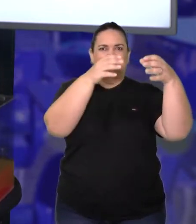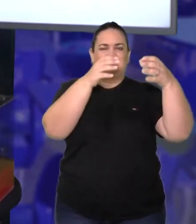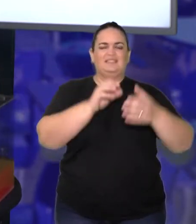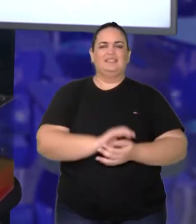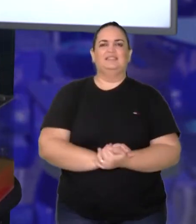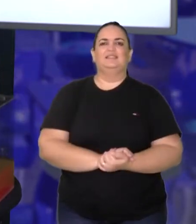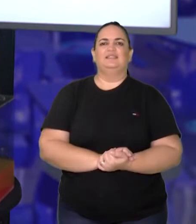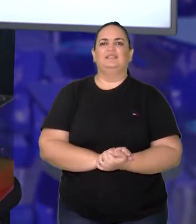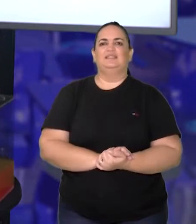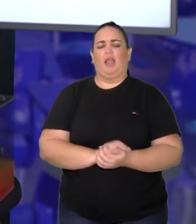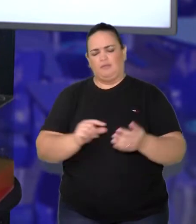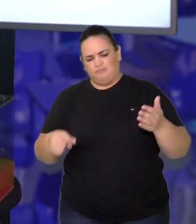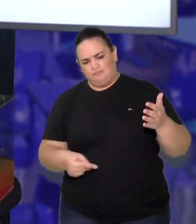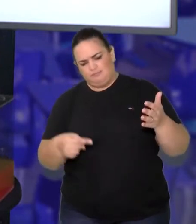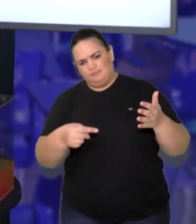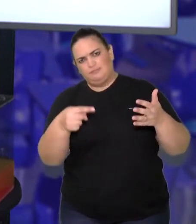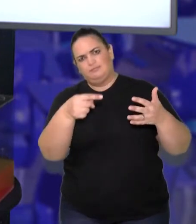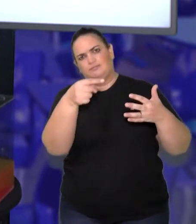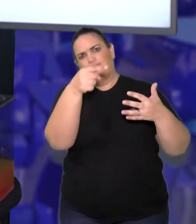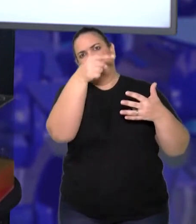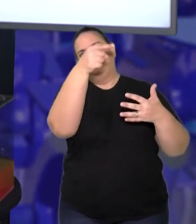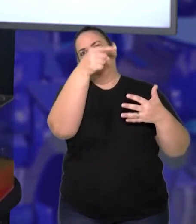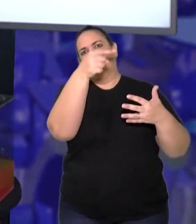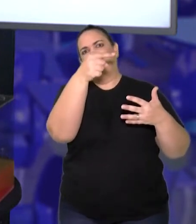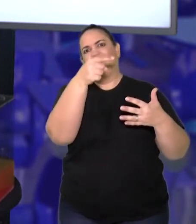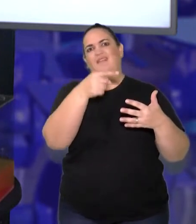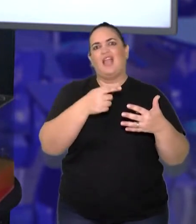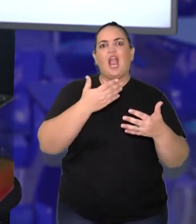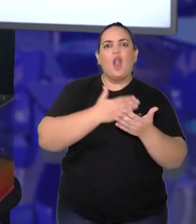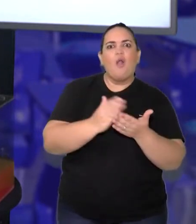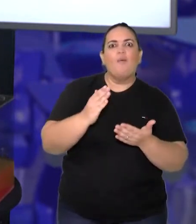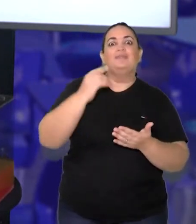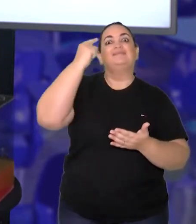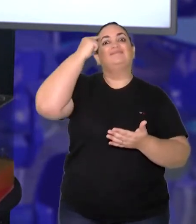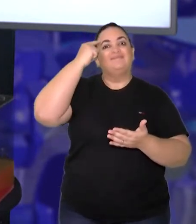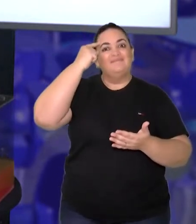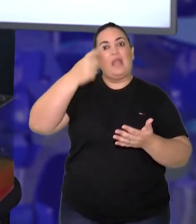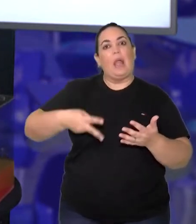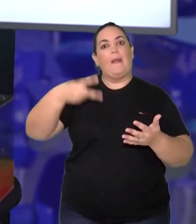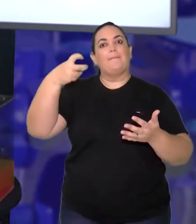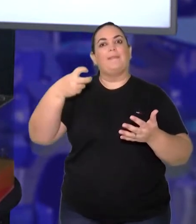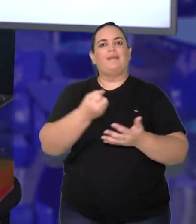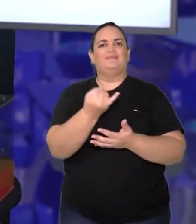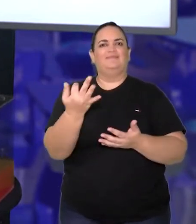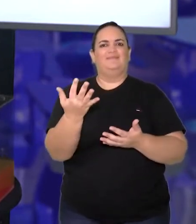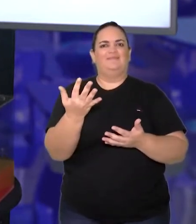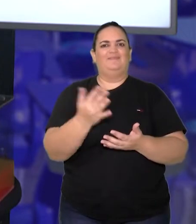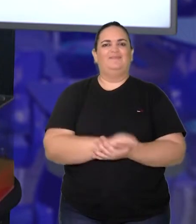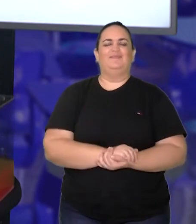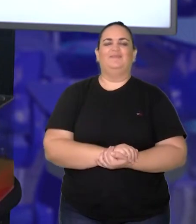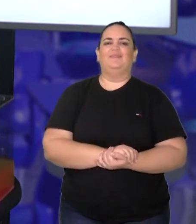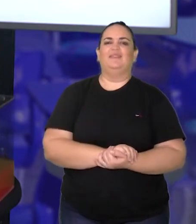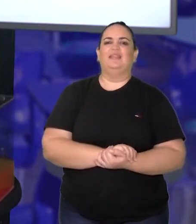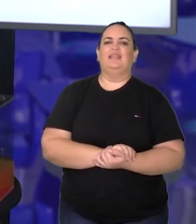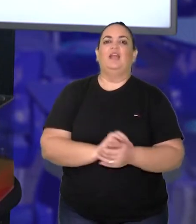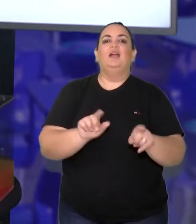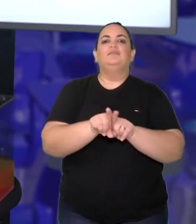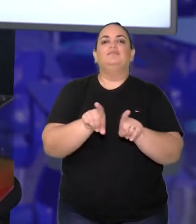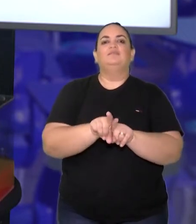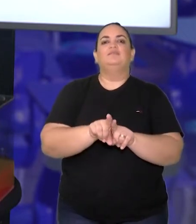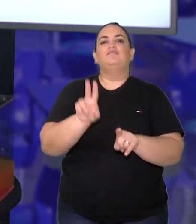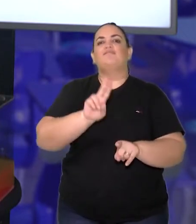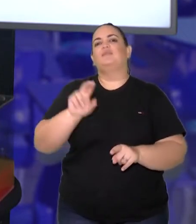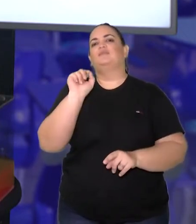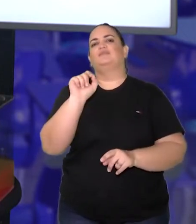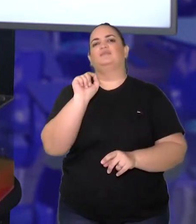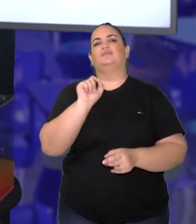a gente pode ter a ideia do quantitativo nessa situação, tá? Podemos contar também, utilizando, dependendo